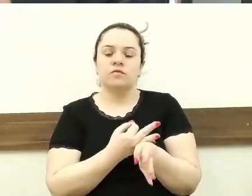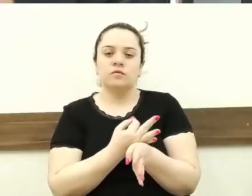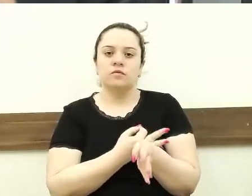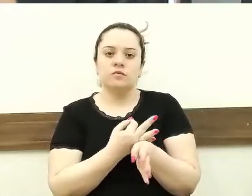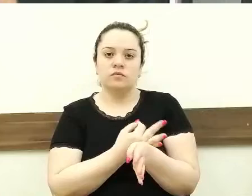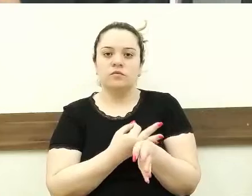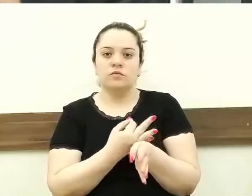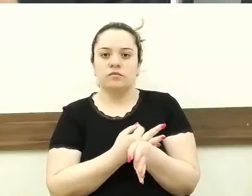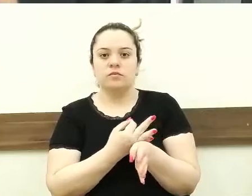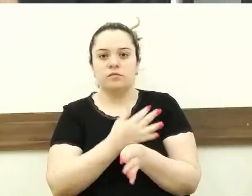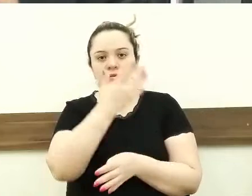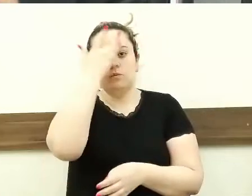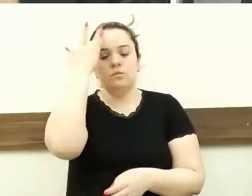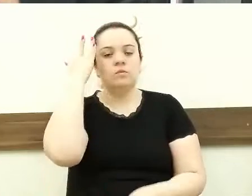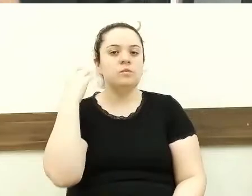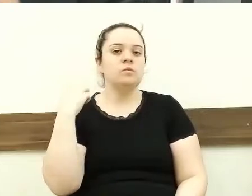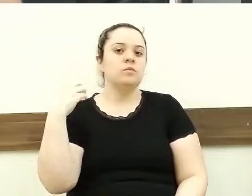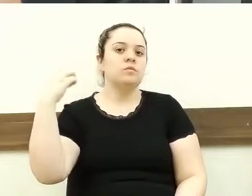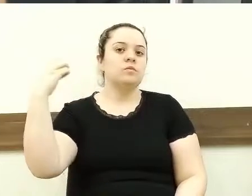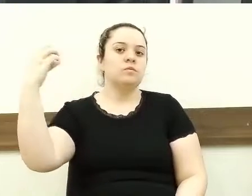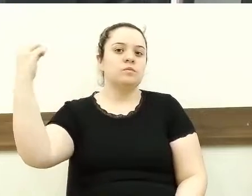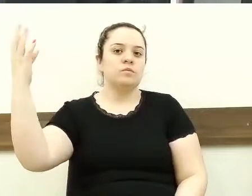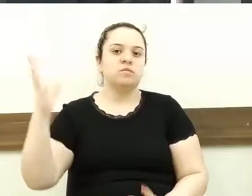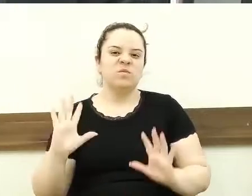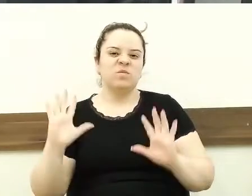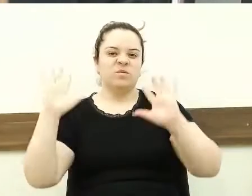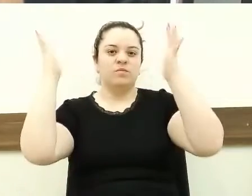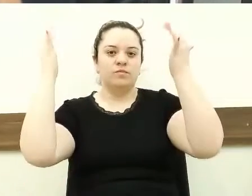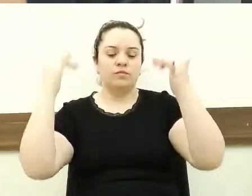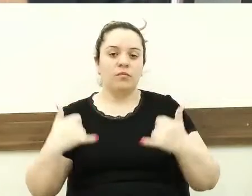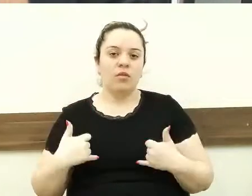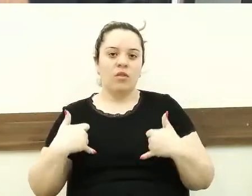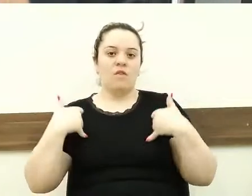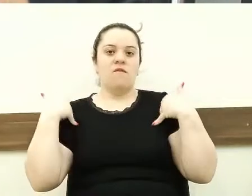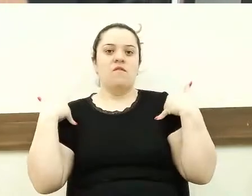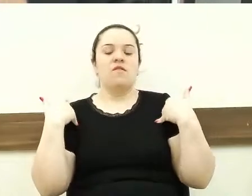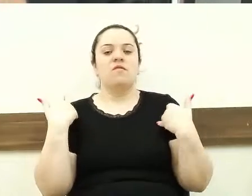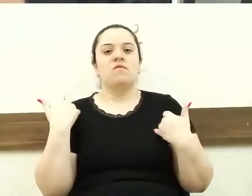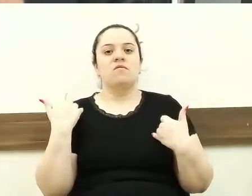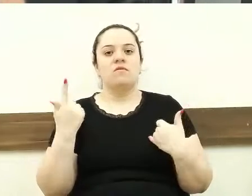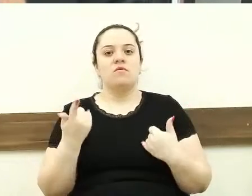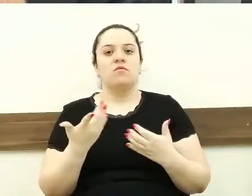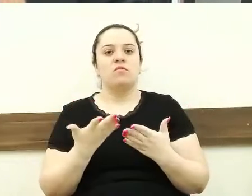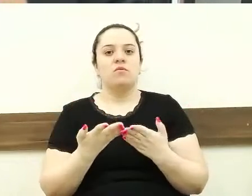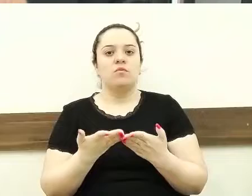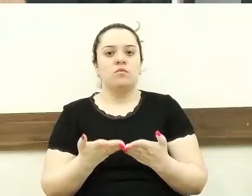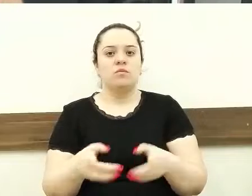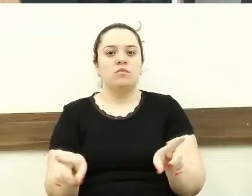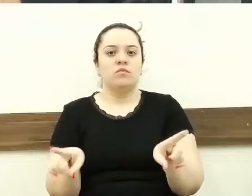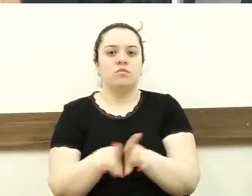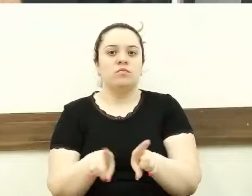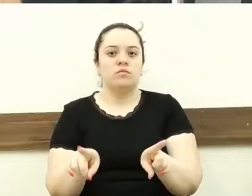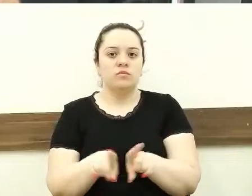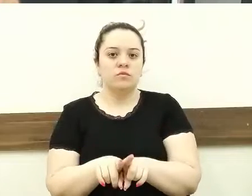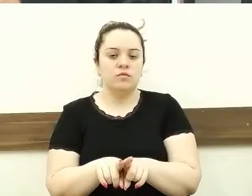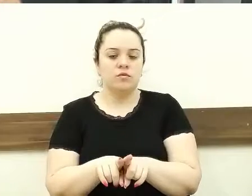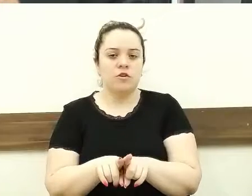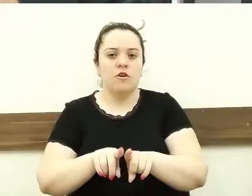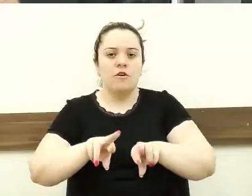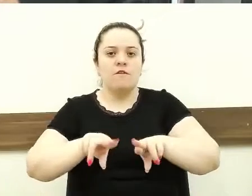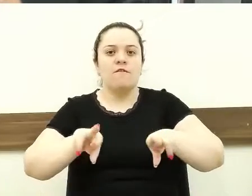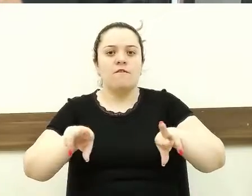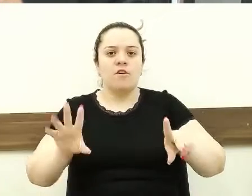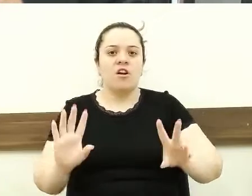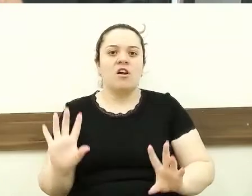viajando, festando, aniversário do nosso município também, várias ações do Poder